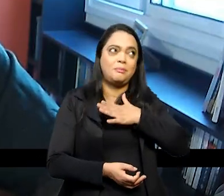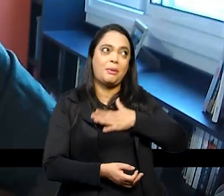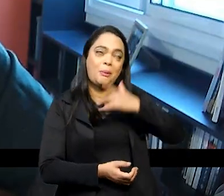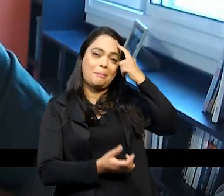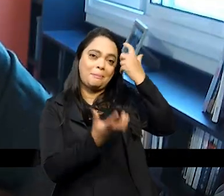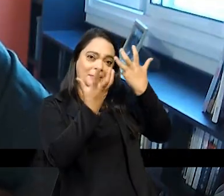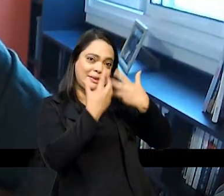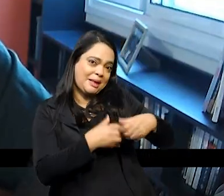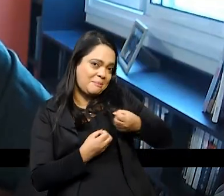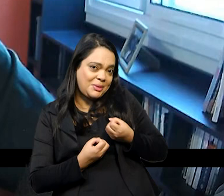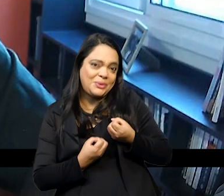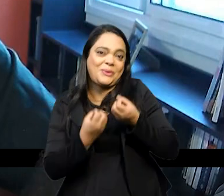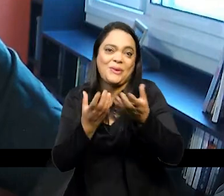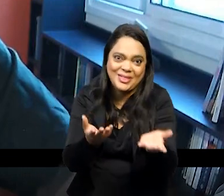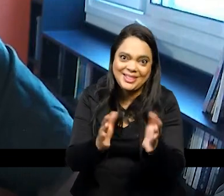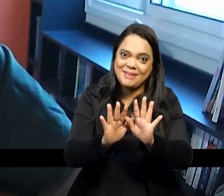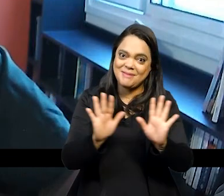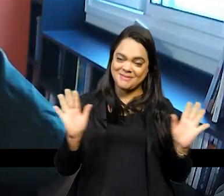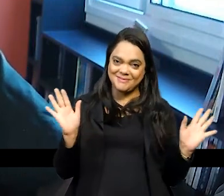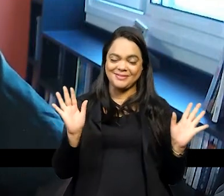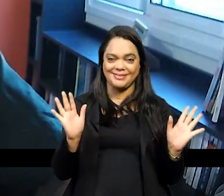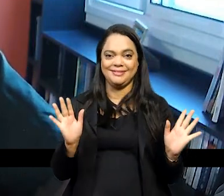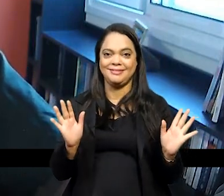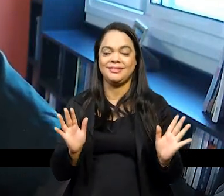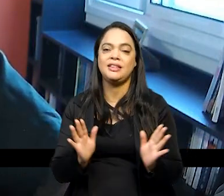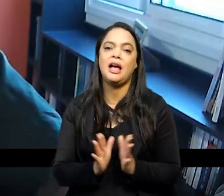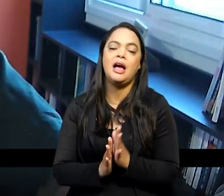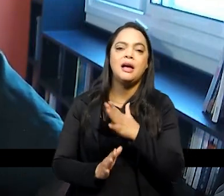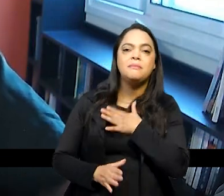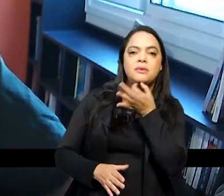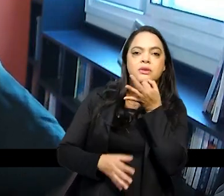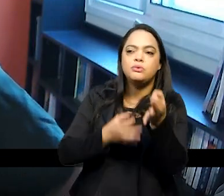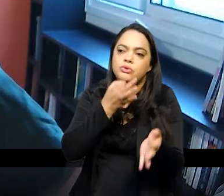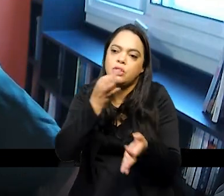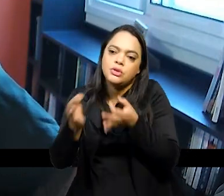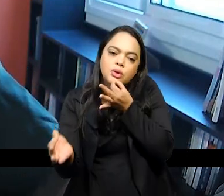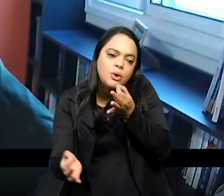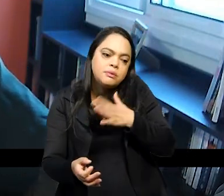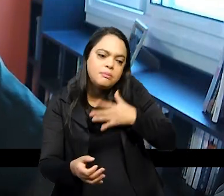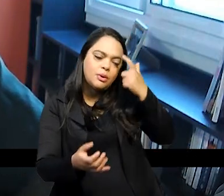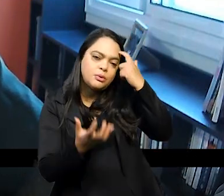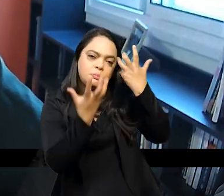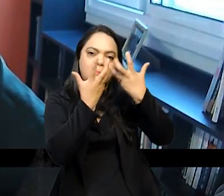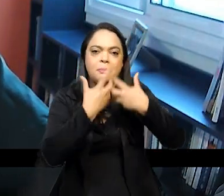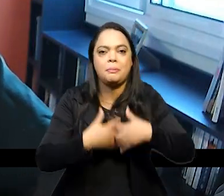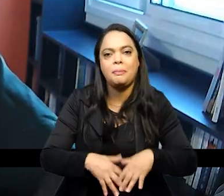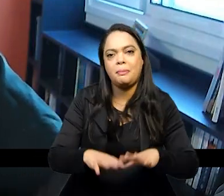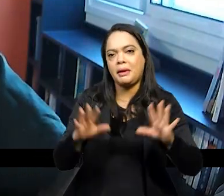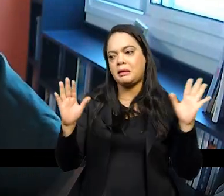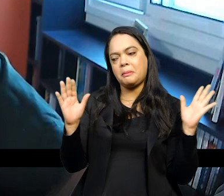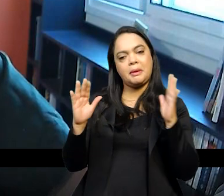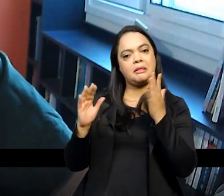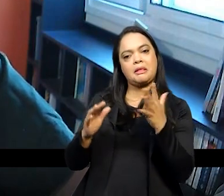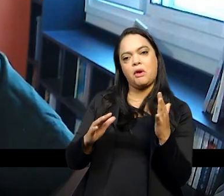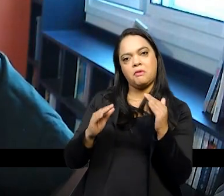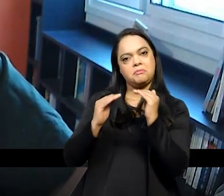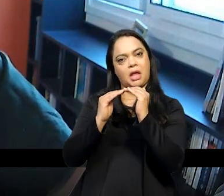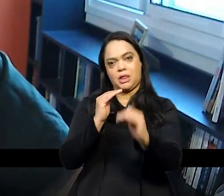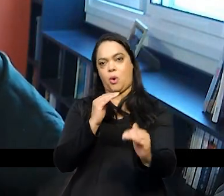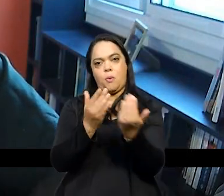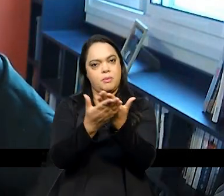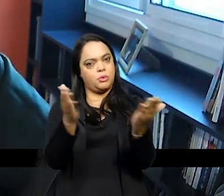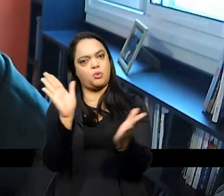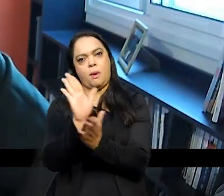tá bom então pode ser que essas sugestões esses pensamentos eles não não se encaixem na proposta de vocês